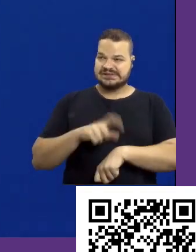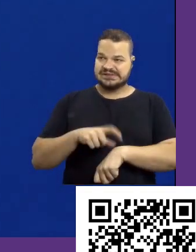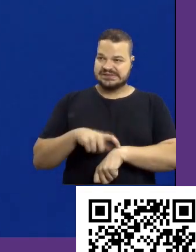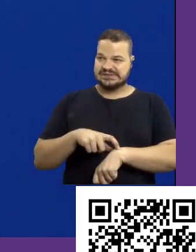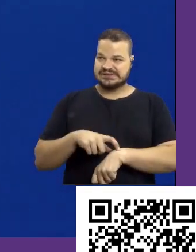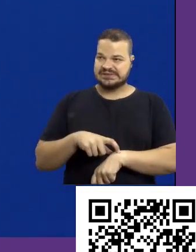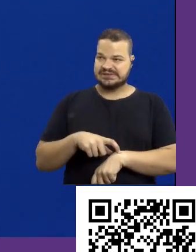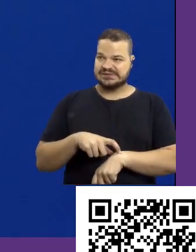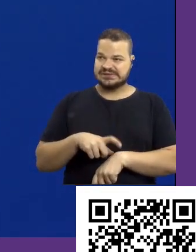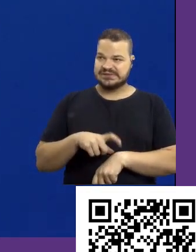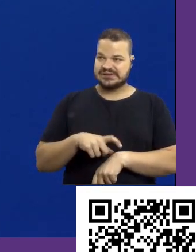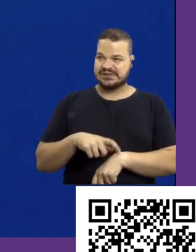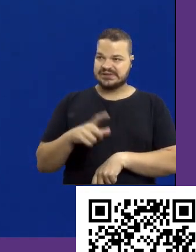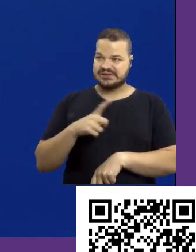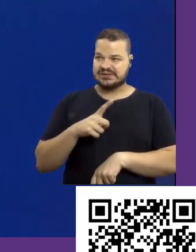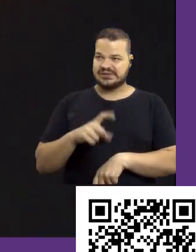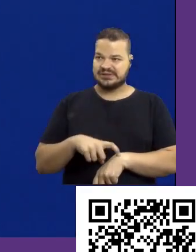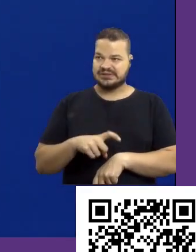uma pergunta?